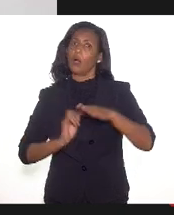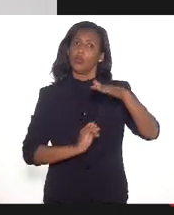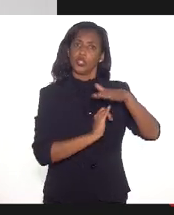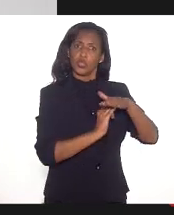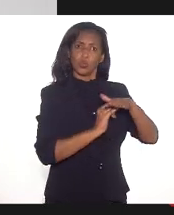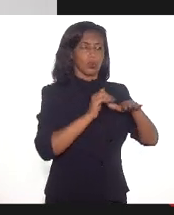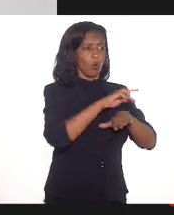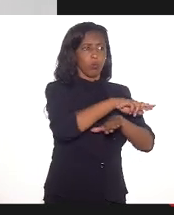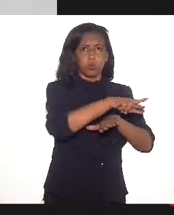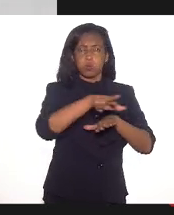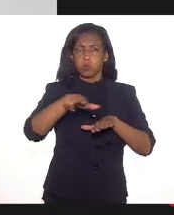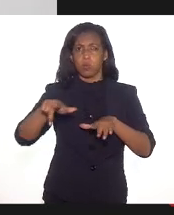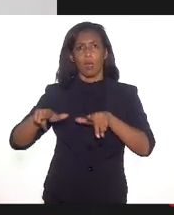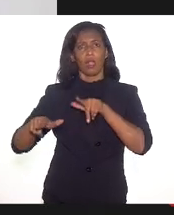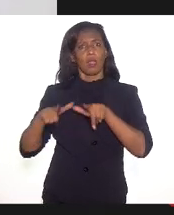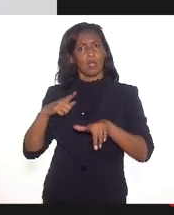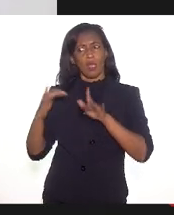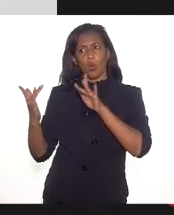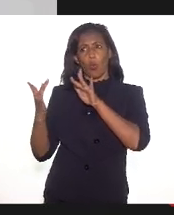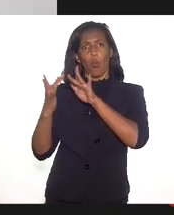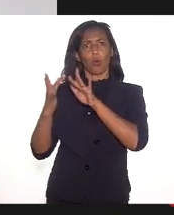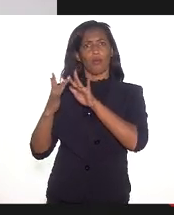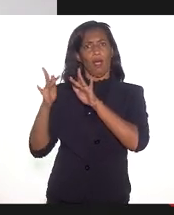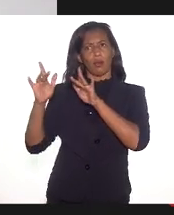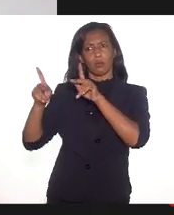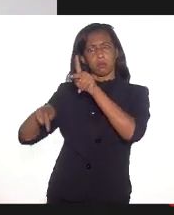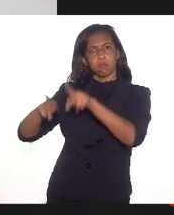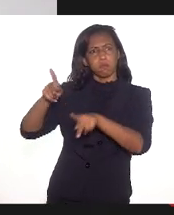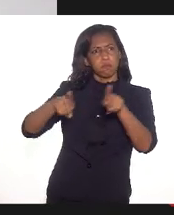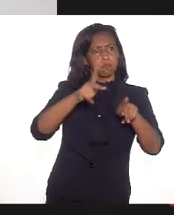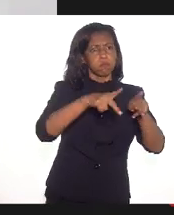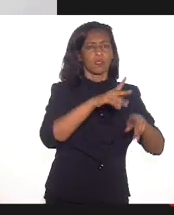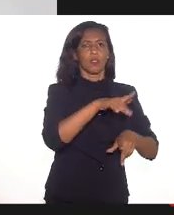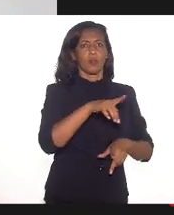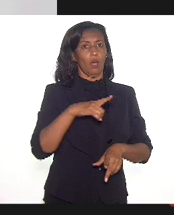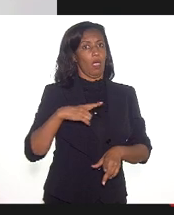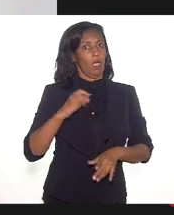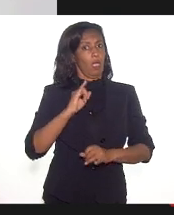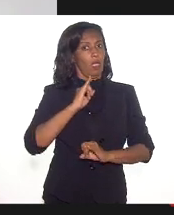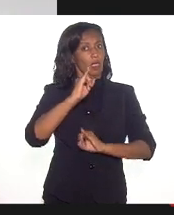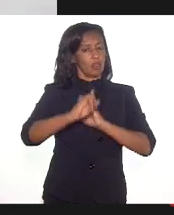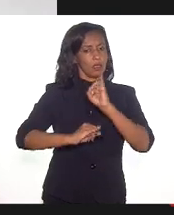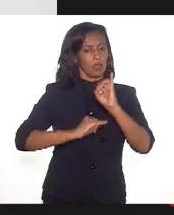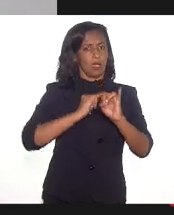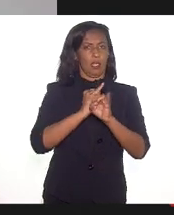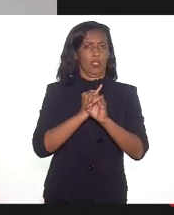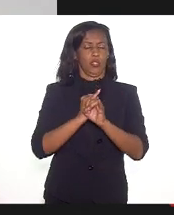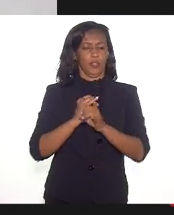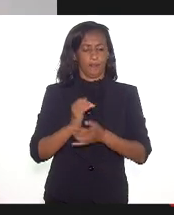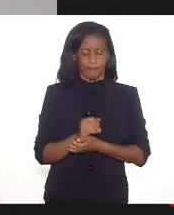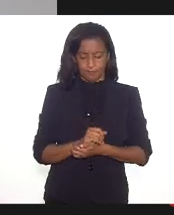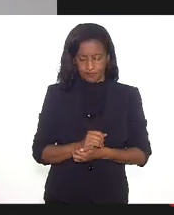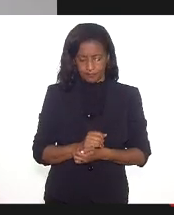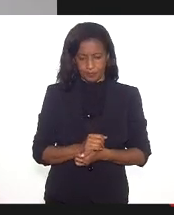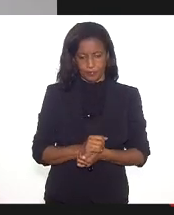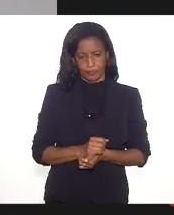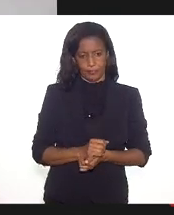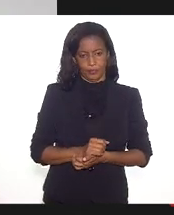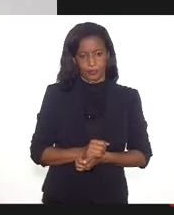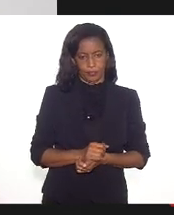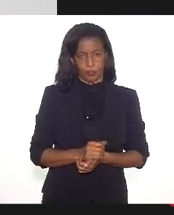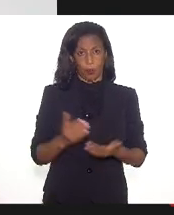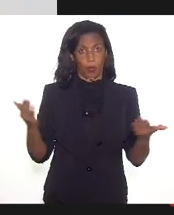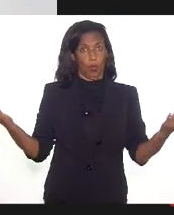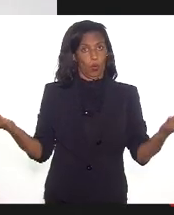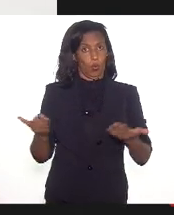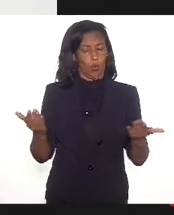contato com o público é a internet. Então, a gente está vendo hoje que, por exemplo, os